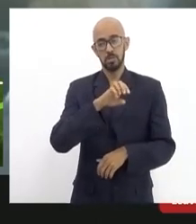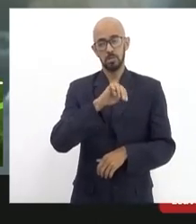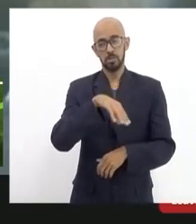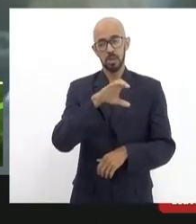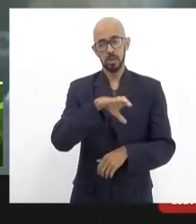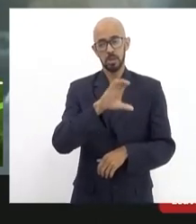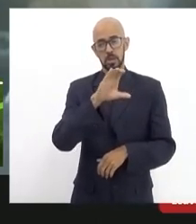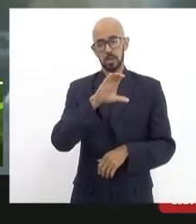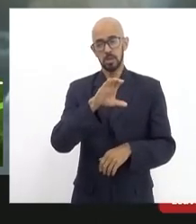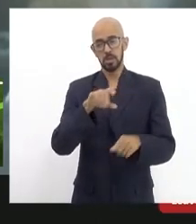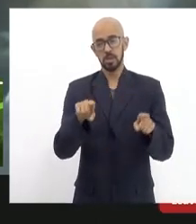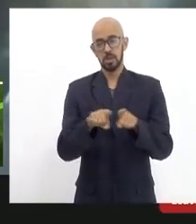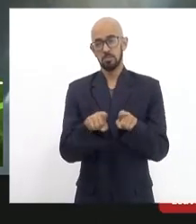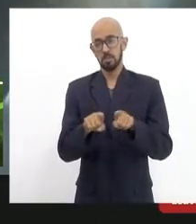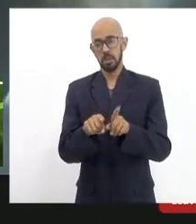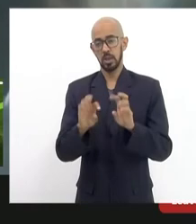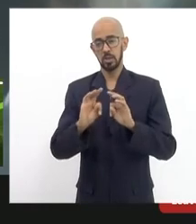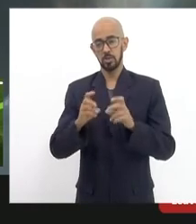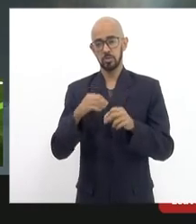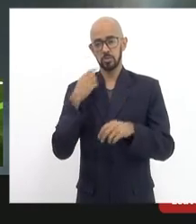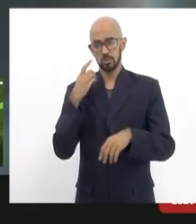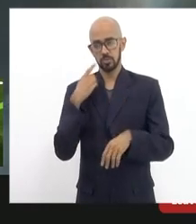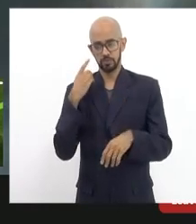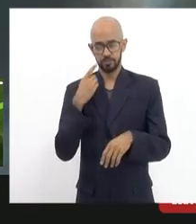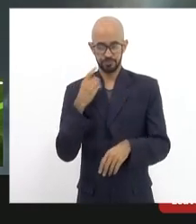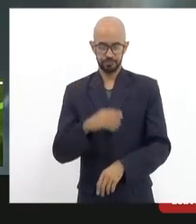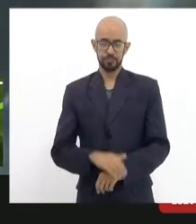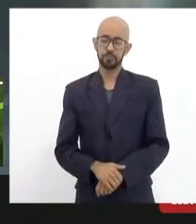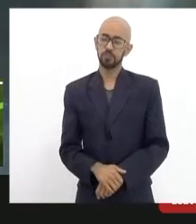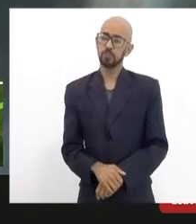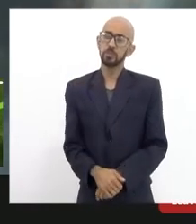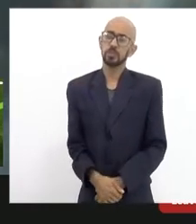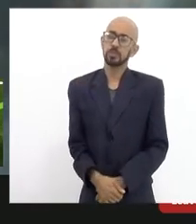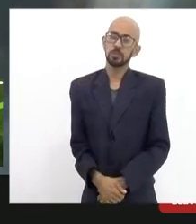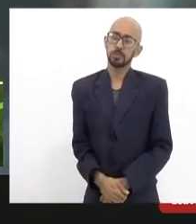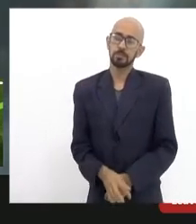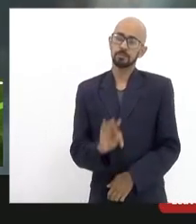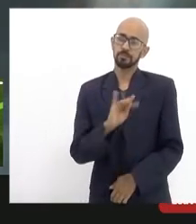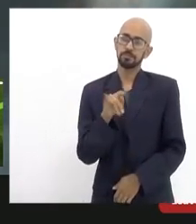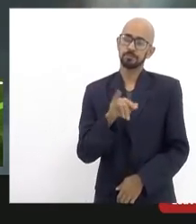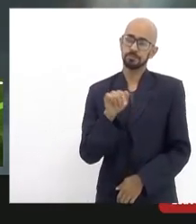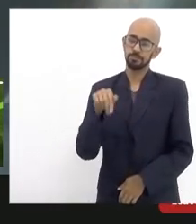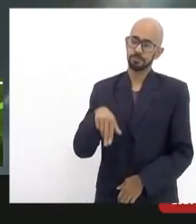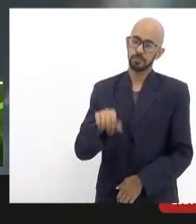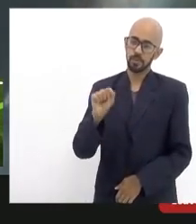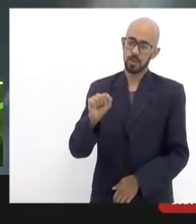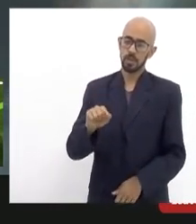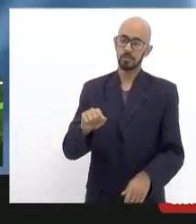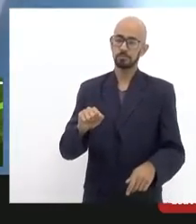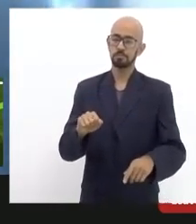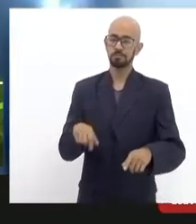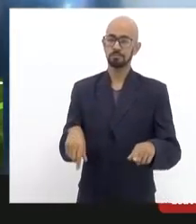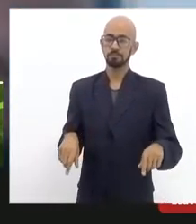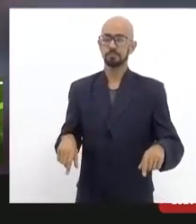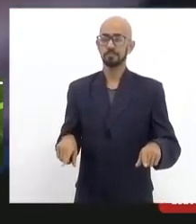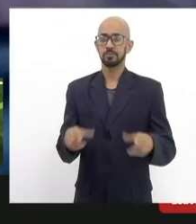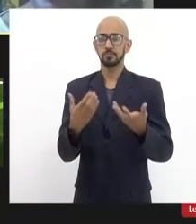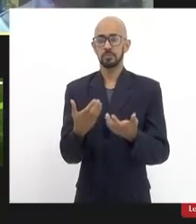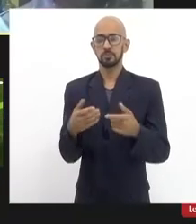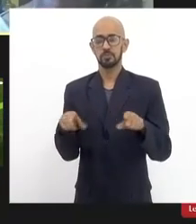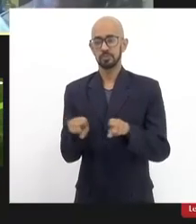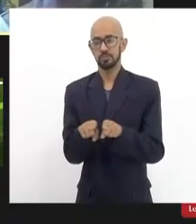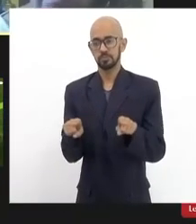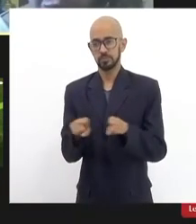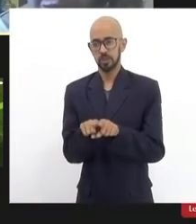parlamentares e parlamentares e as parlamentares Tainá que está com a gente na sala quero na